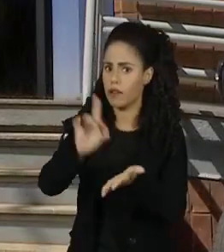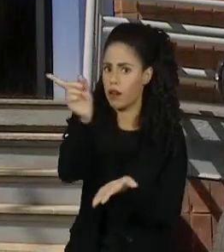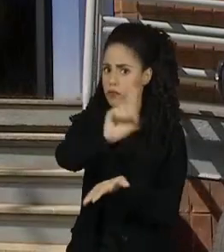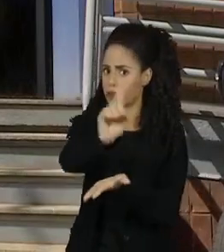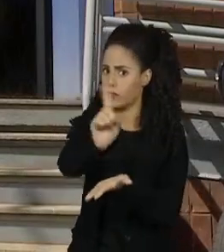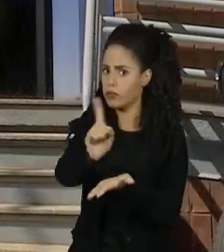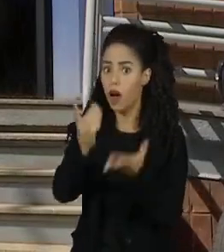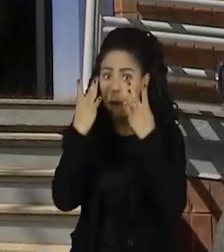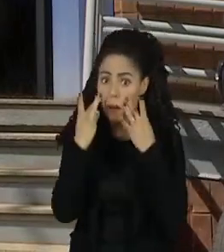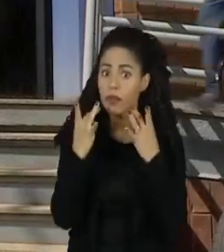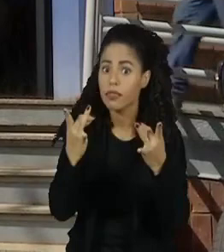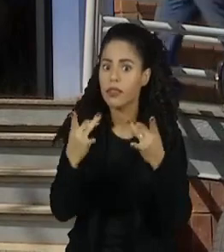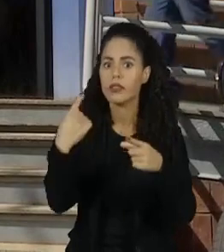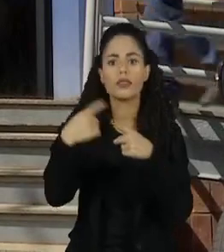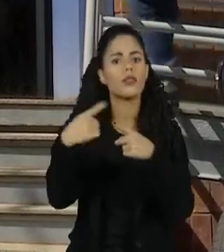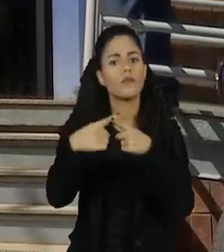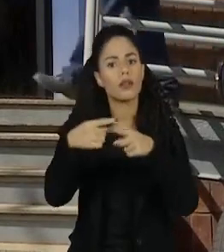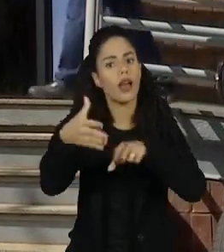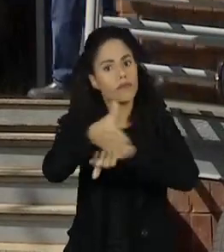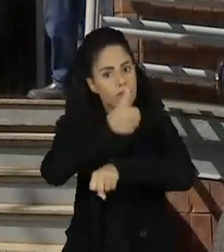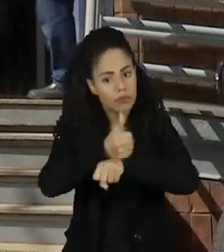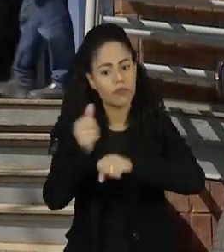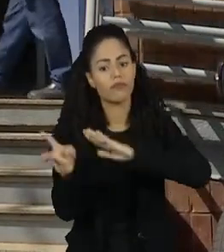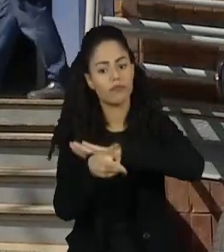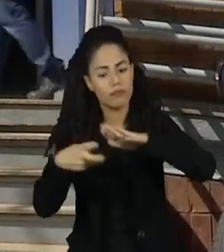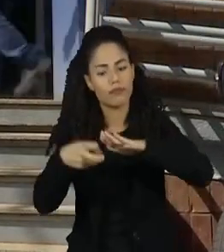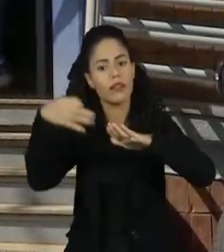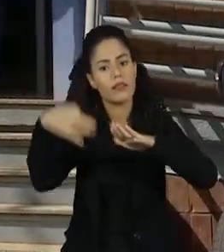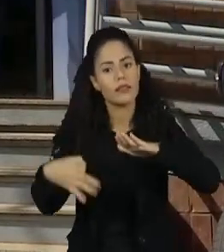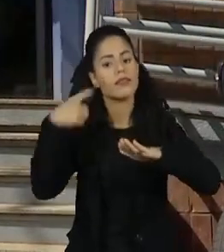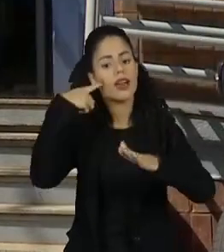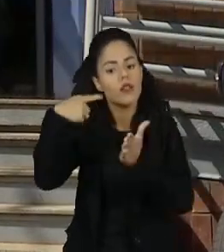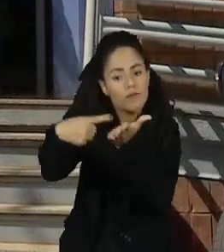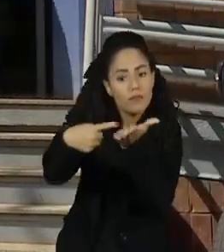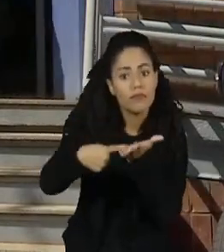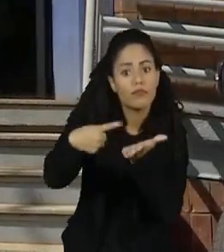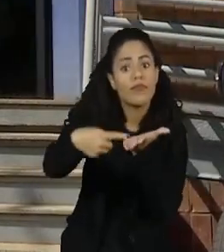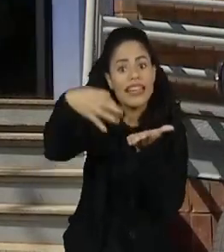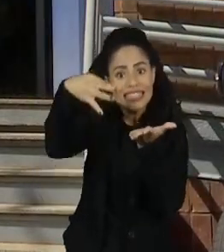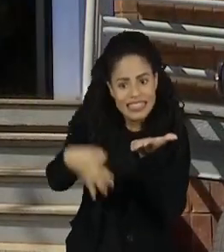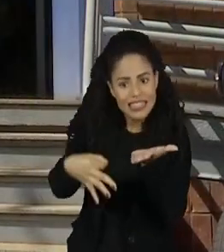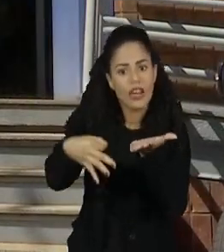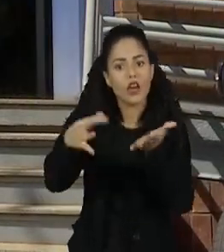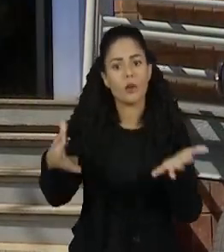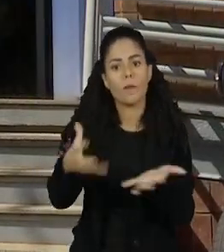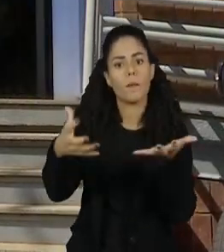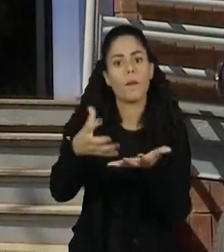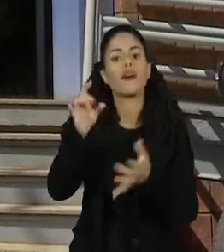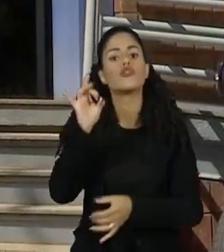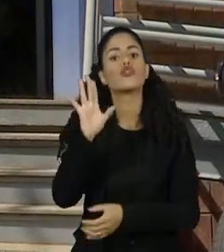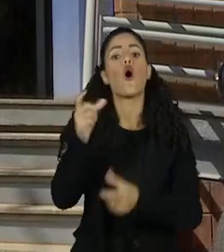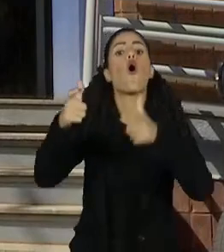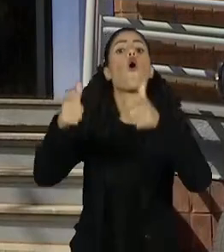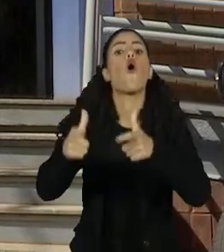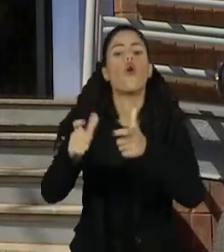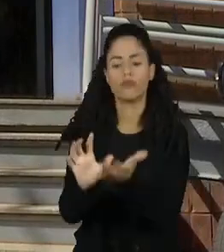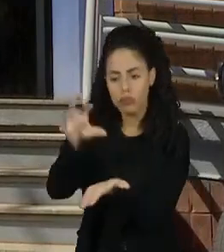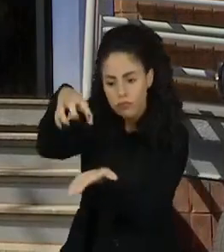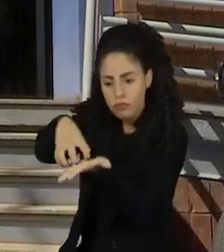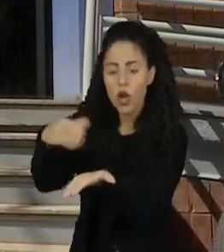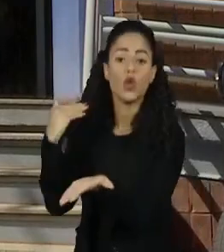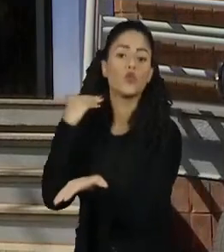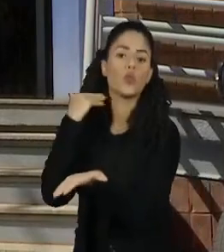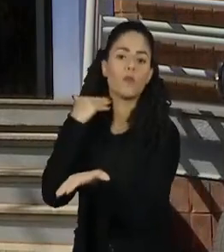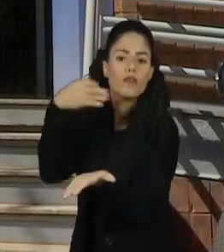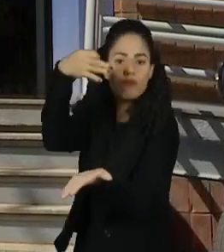porque há um sério risco de fraude. As renegociações do programa Desenrola só podem ser feitas nos canais